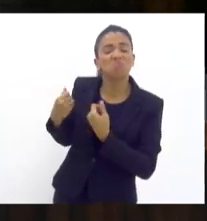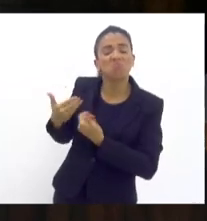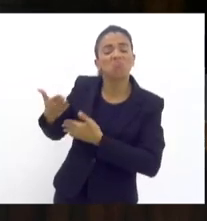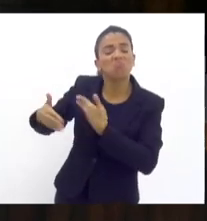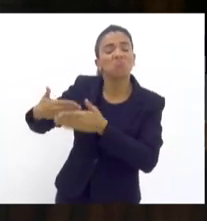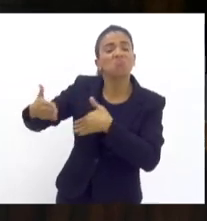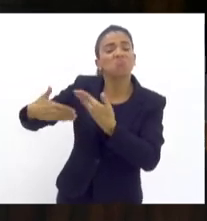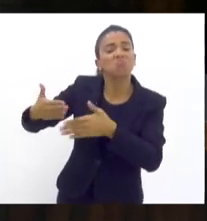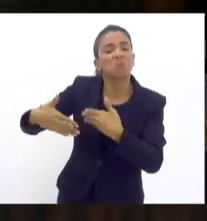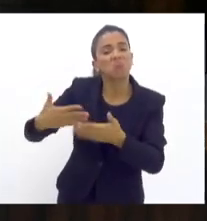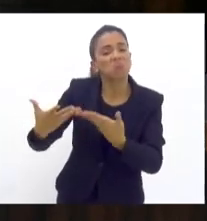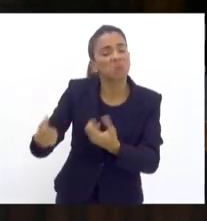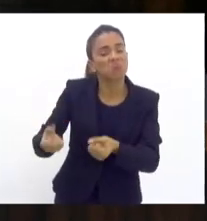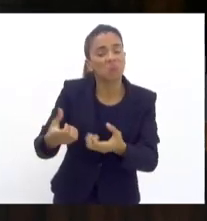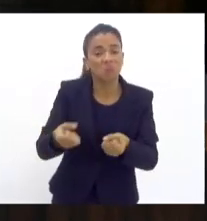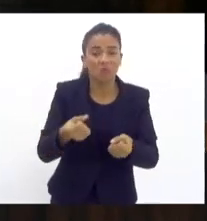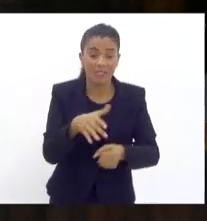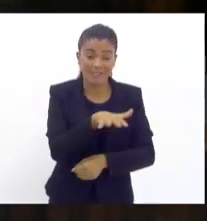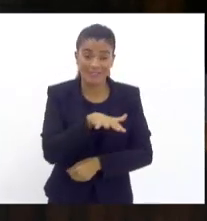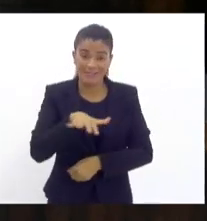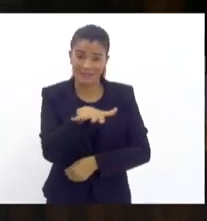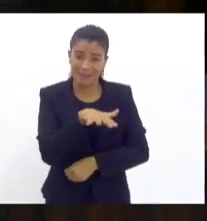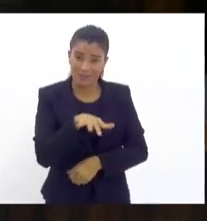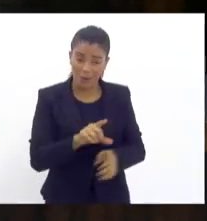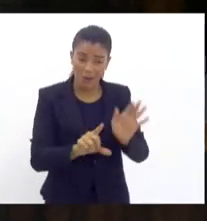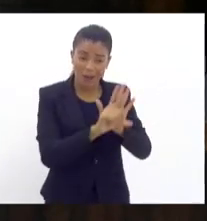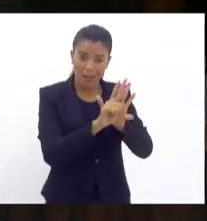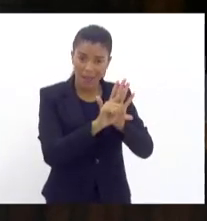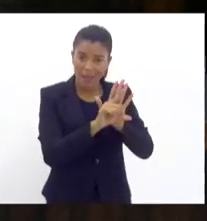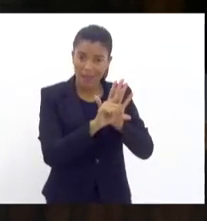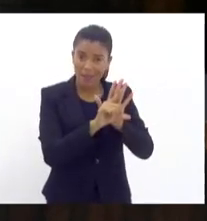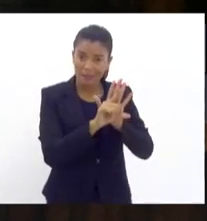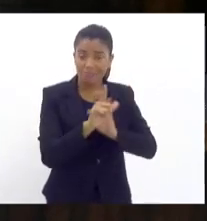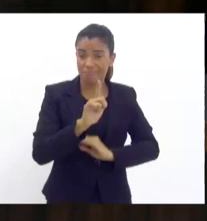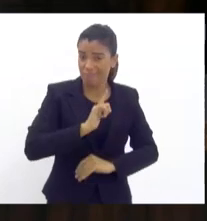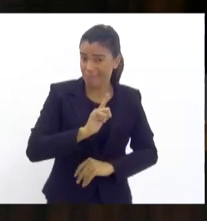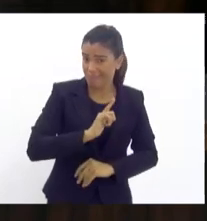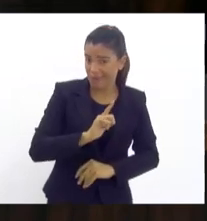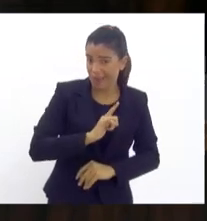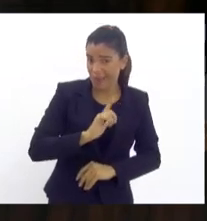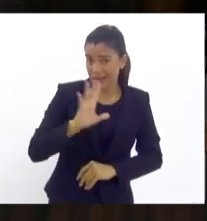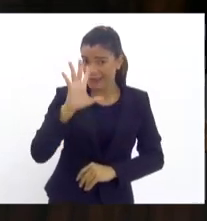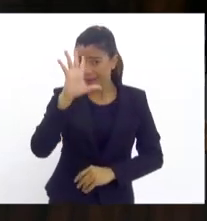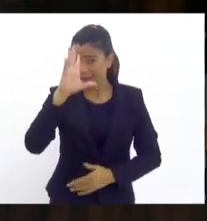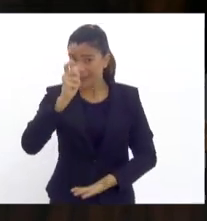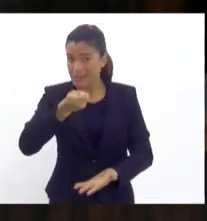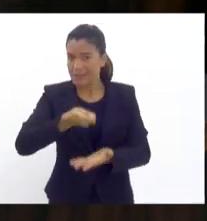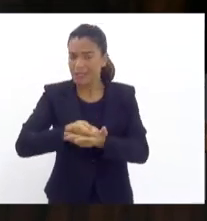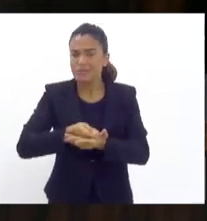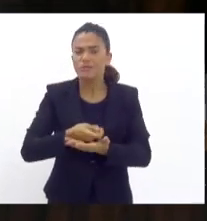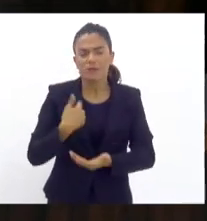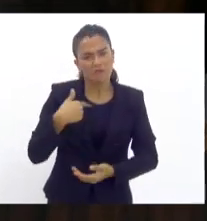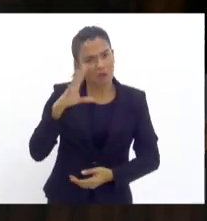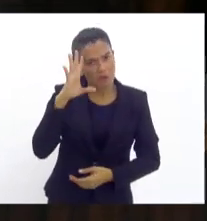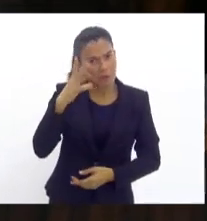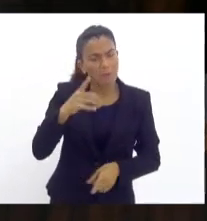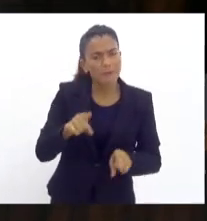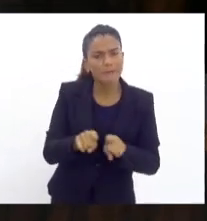Situações que passam pela legislação vigente decisões que foram tomadas